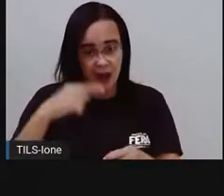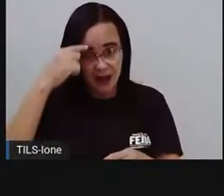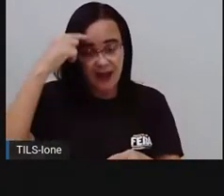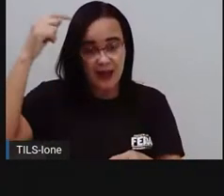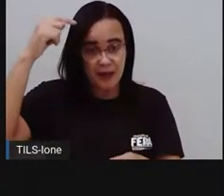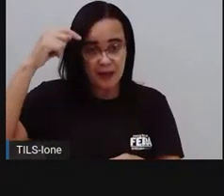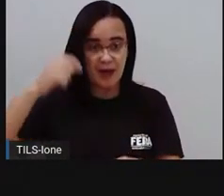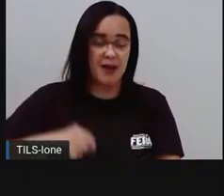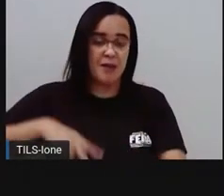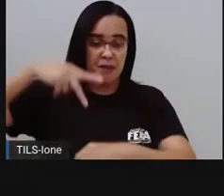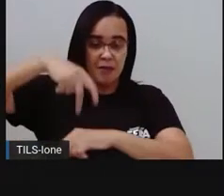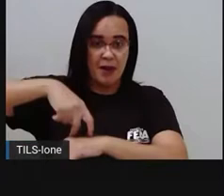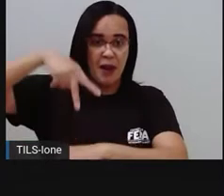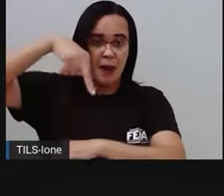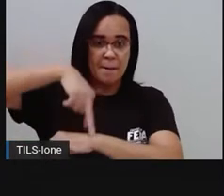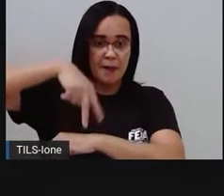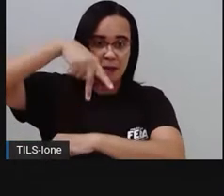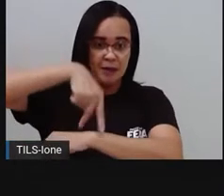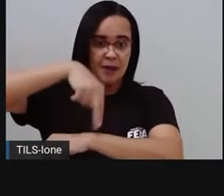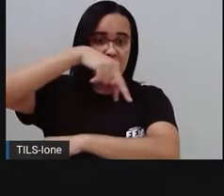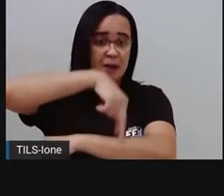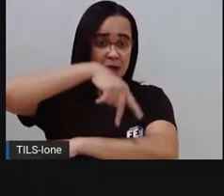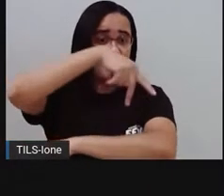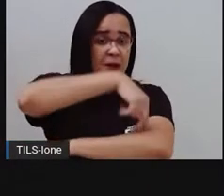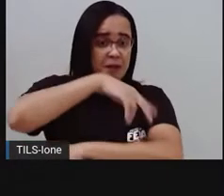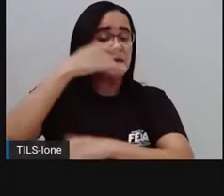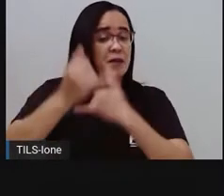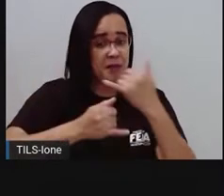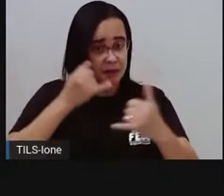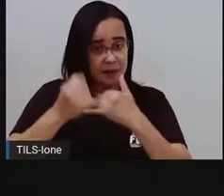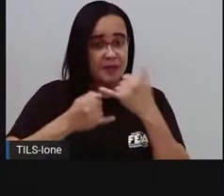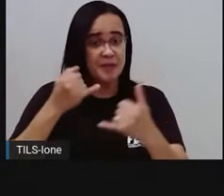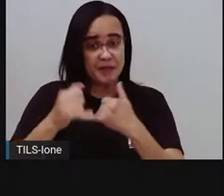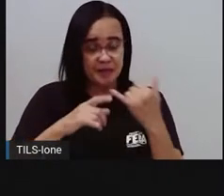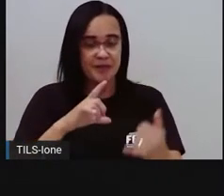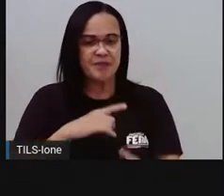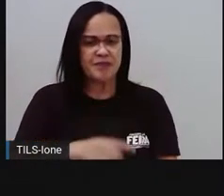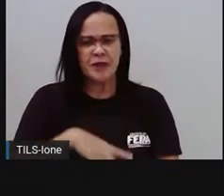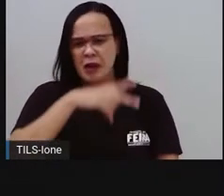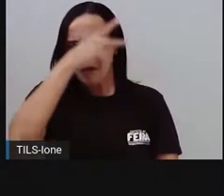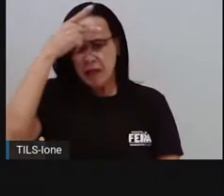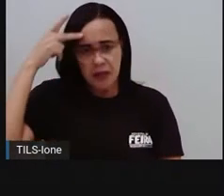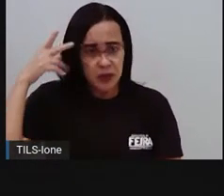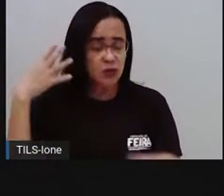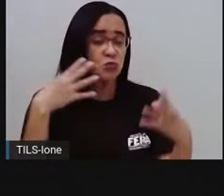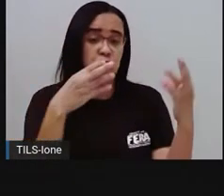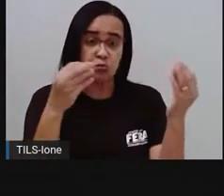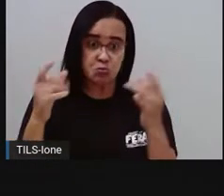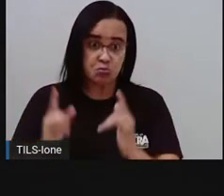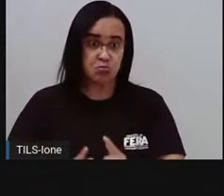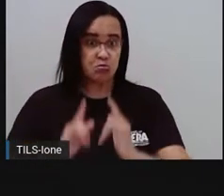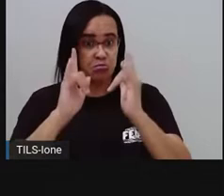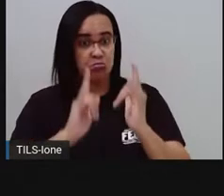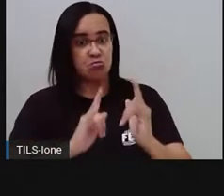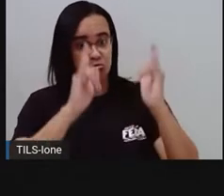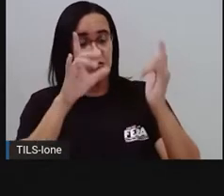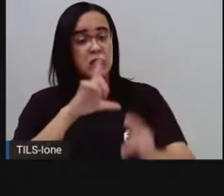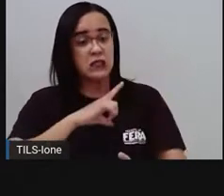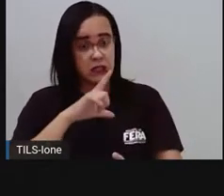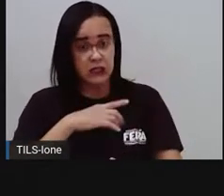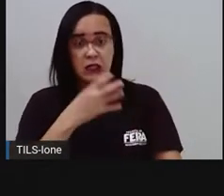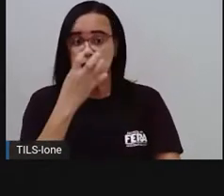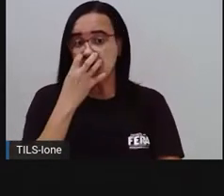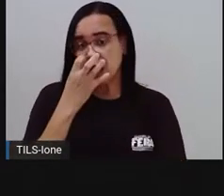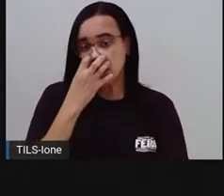Amarelinha. Muitas pessoas do prédio têm cachorros e vêm passear com eles na calçada.